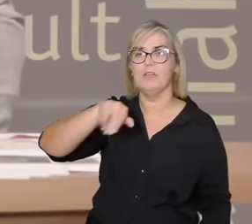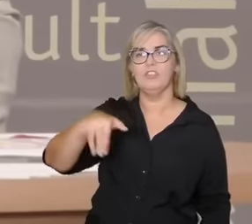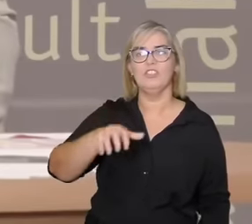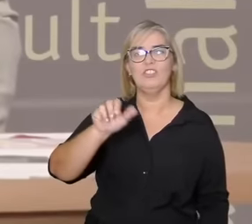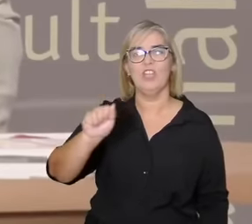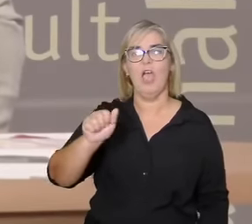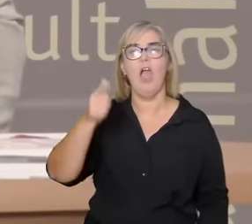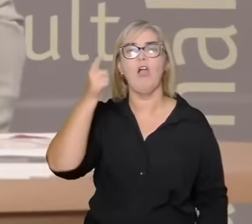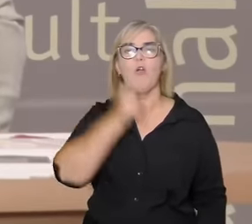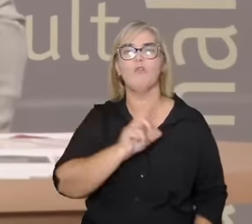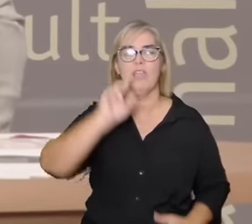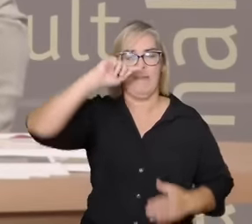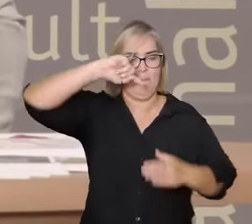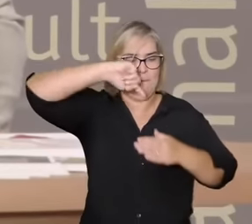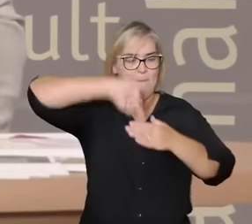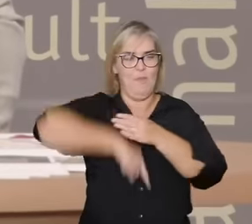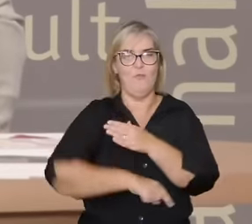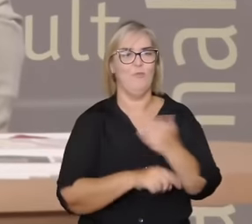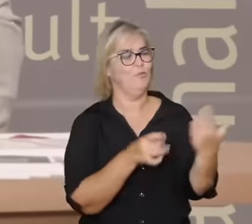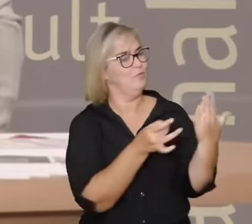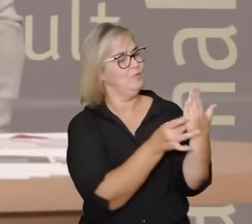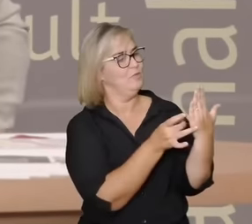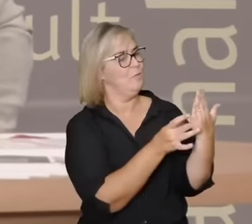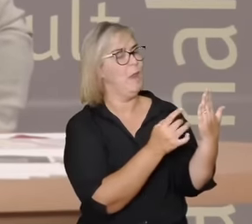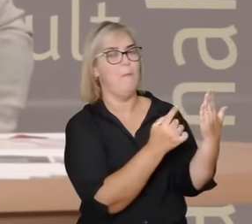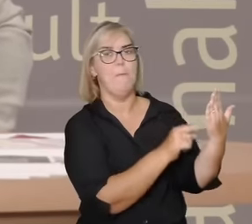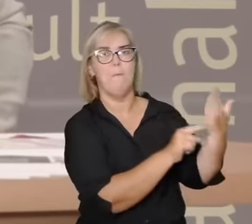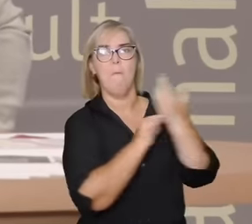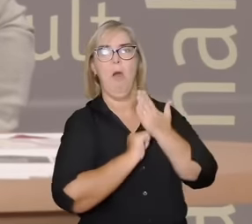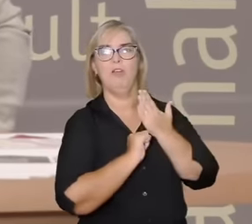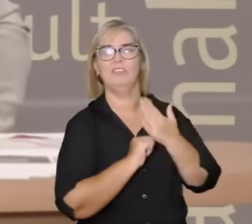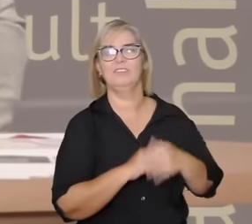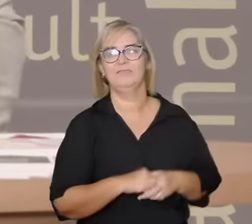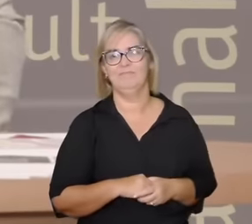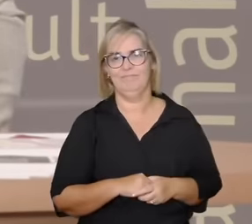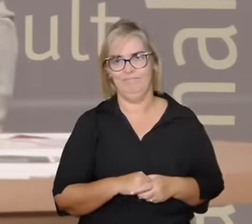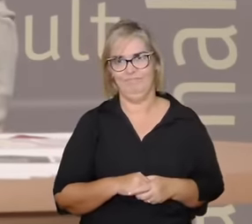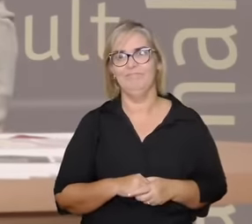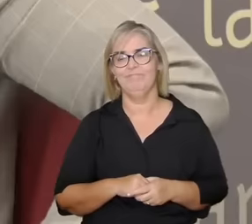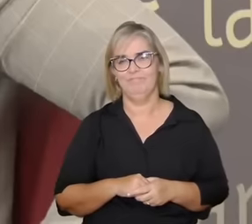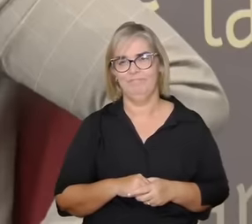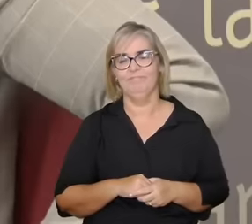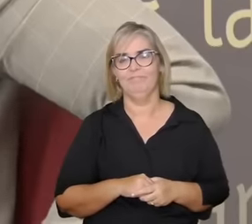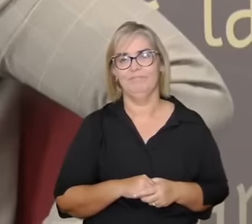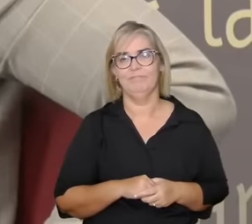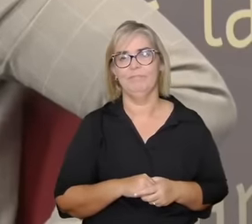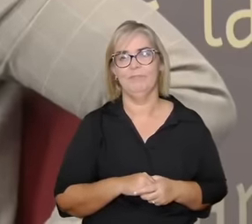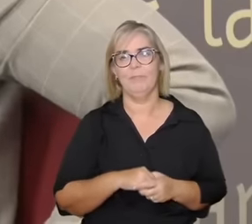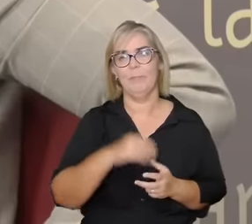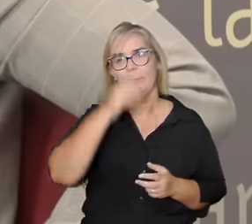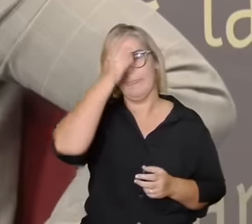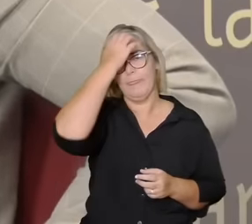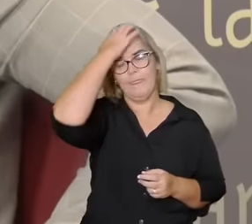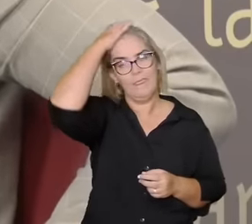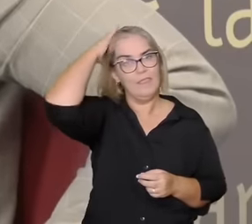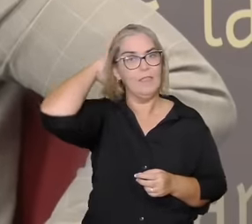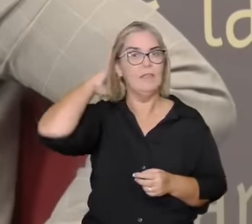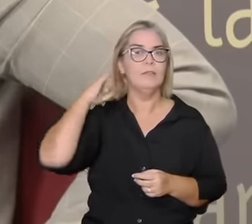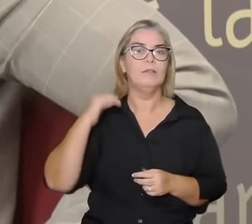o espelho de Oxum mostra o percurso que a trouxe até aqui mostra uma trajetória